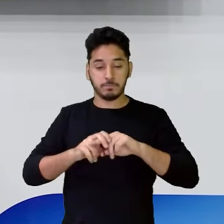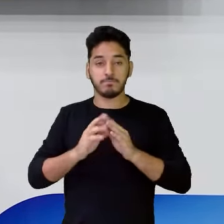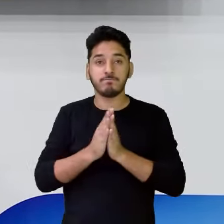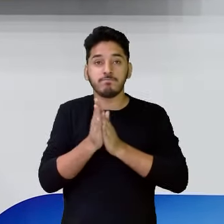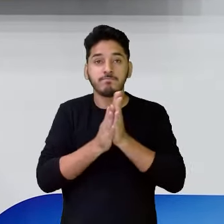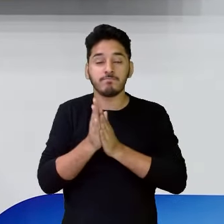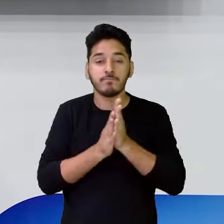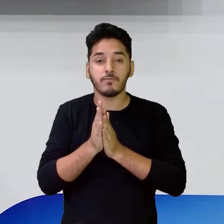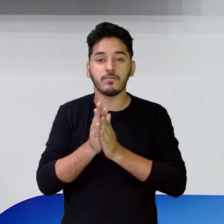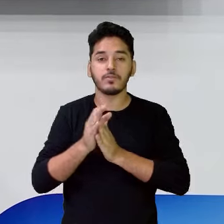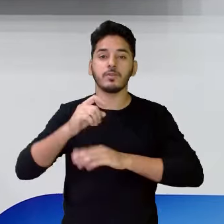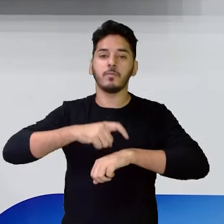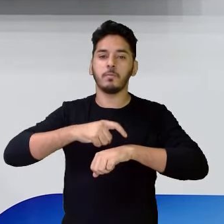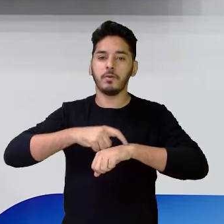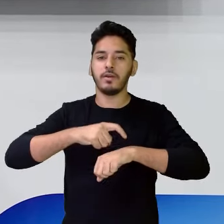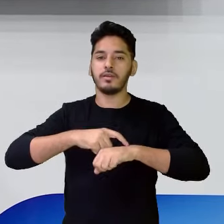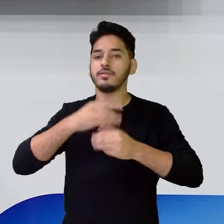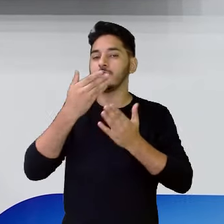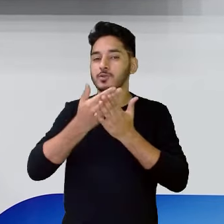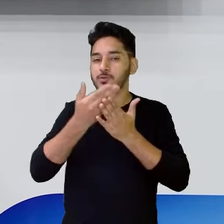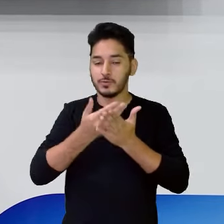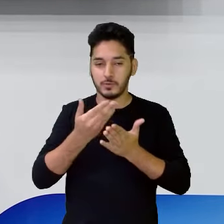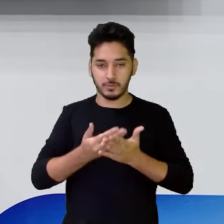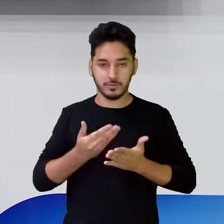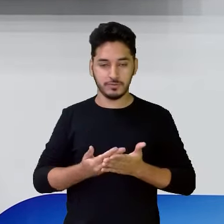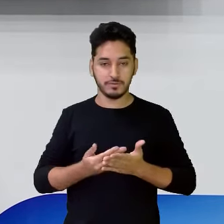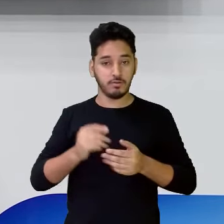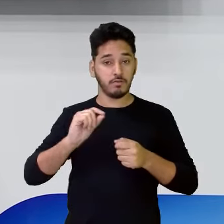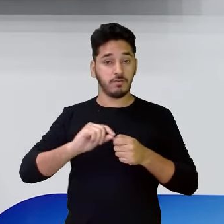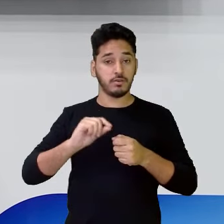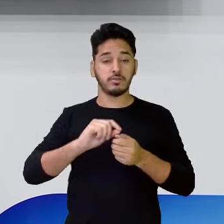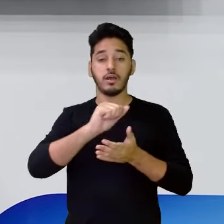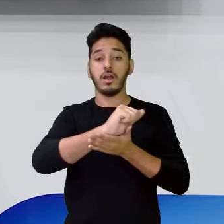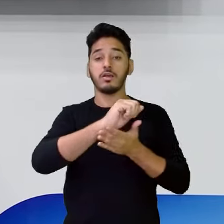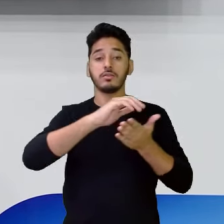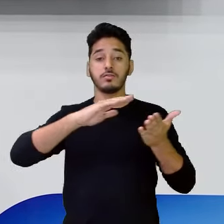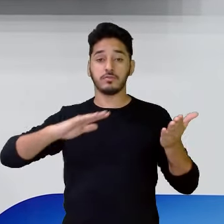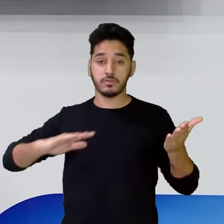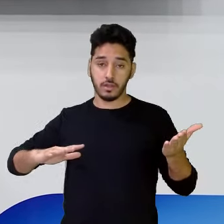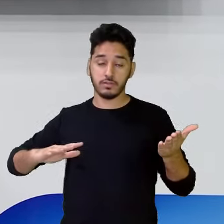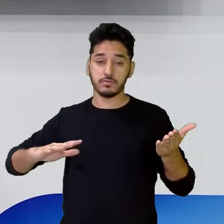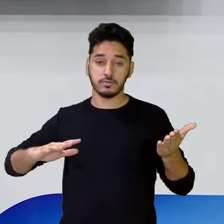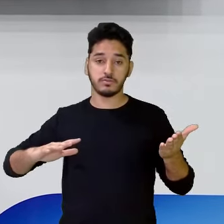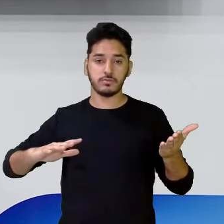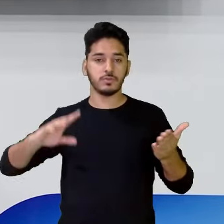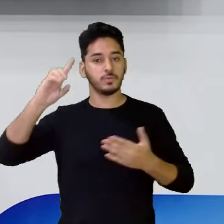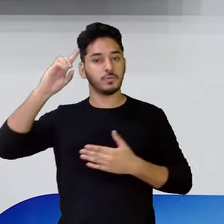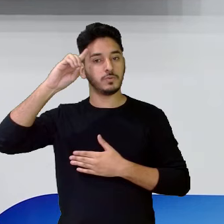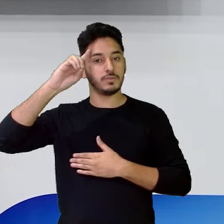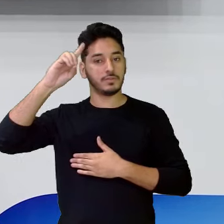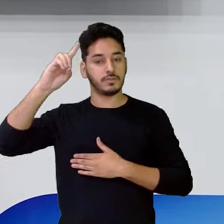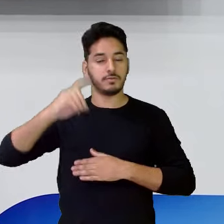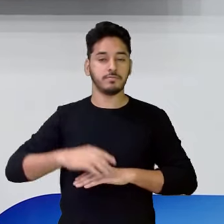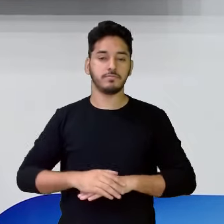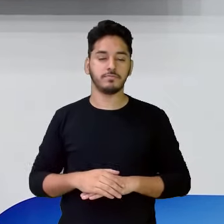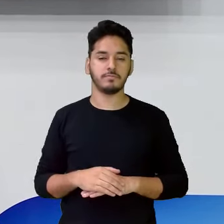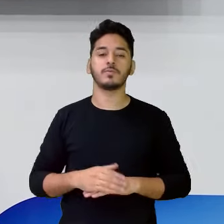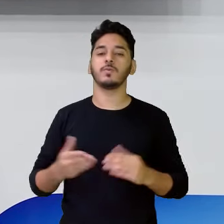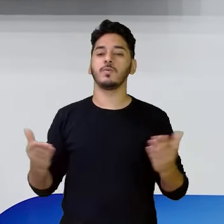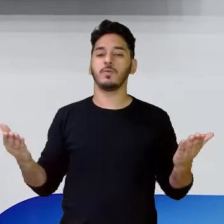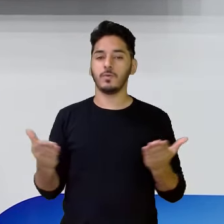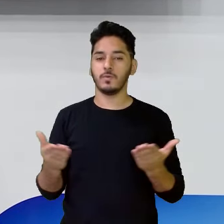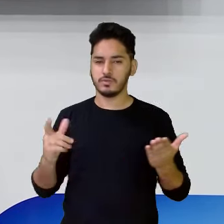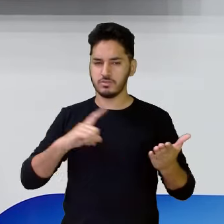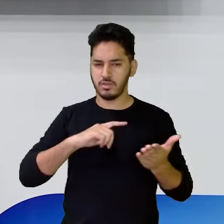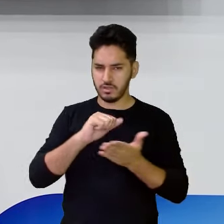Um momento aí, local do seu estudo. Para fazer aí a sua atividade do dia. Tem atividade hoje?